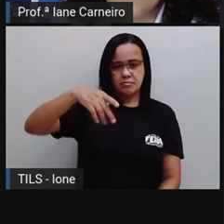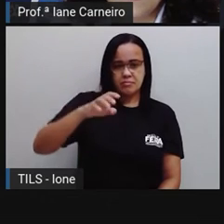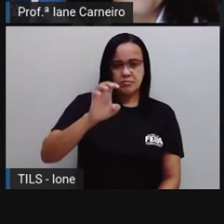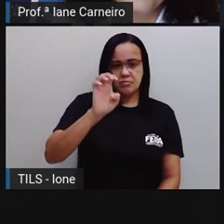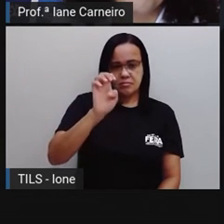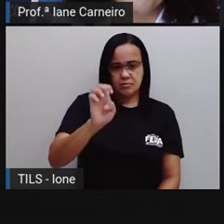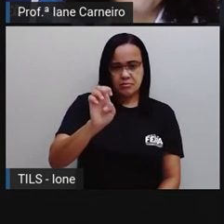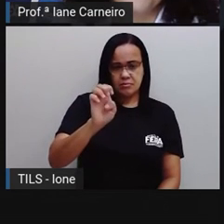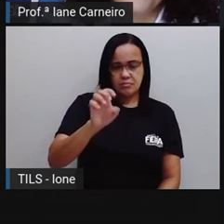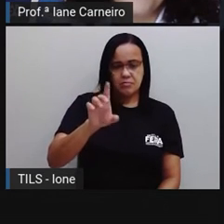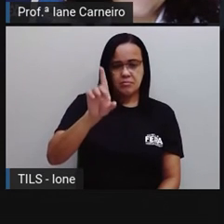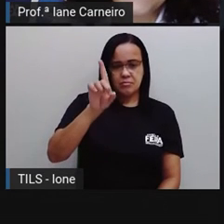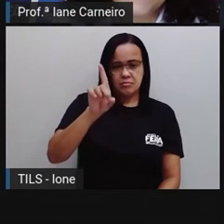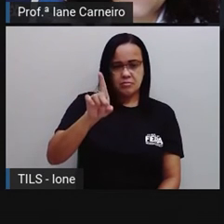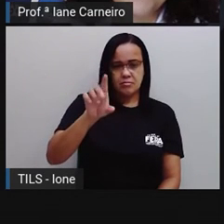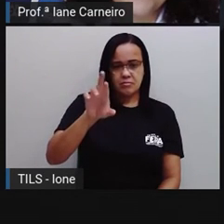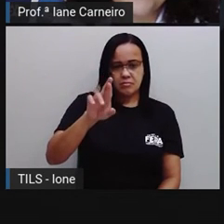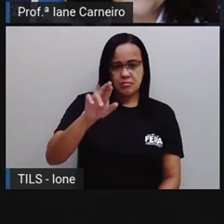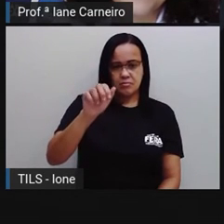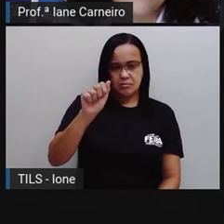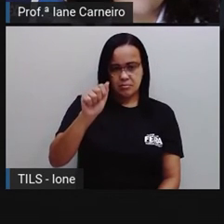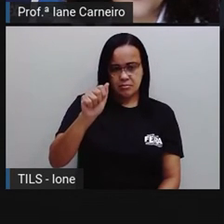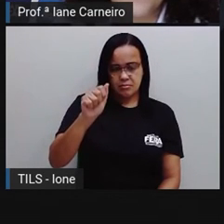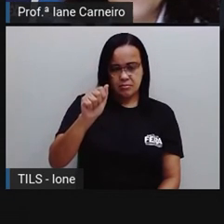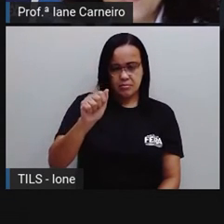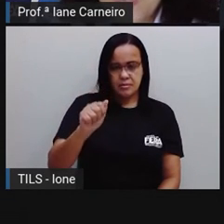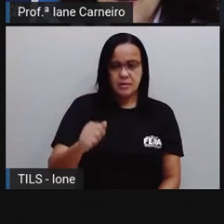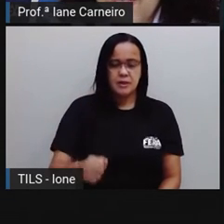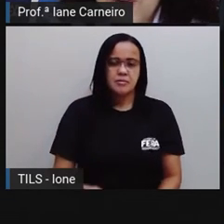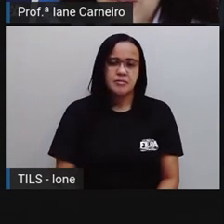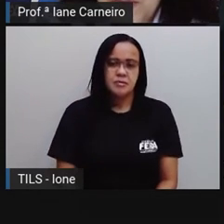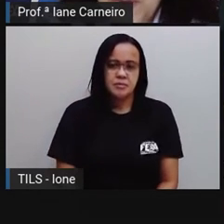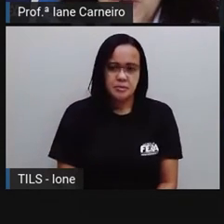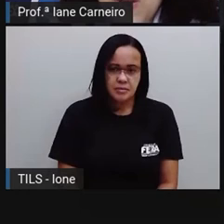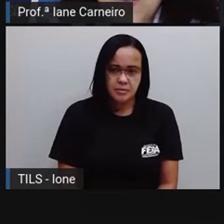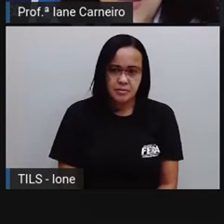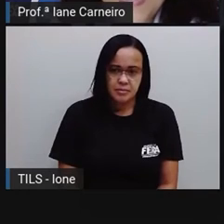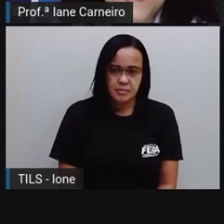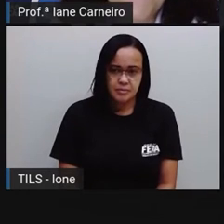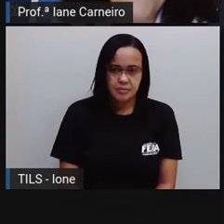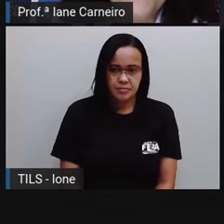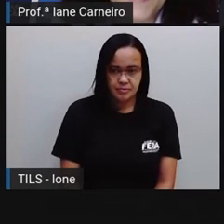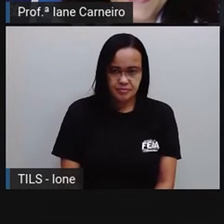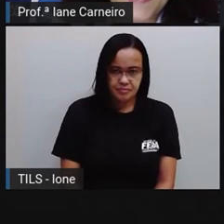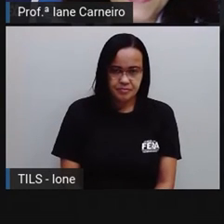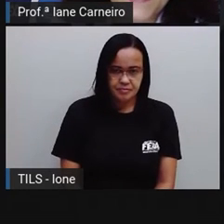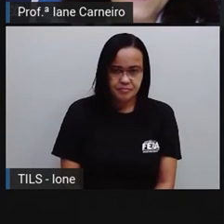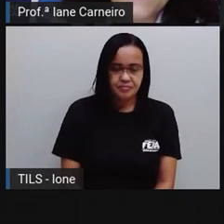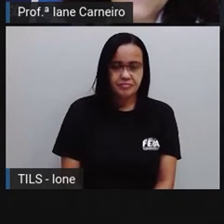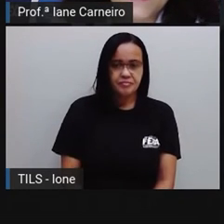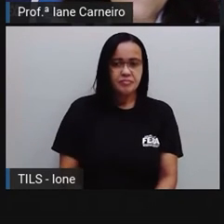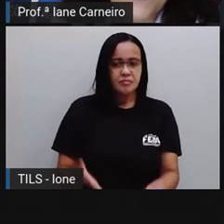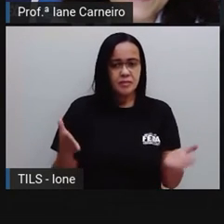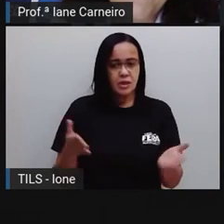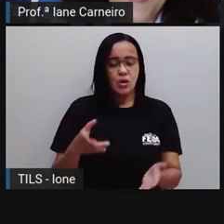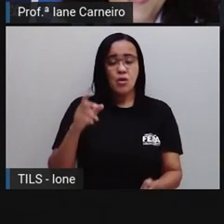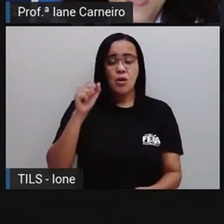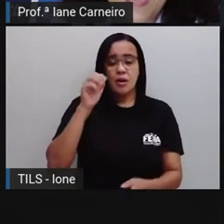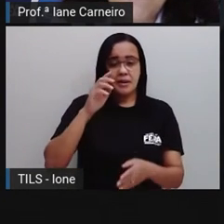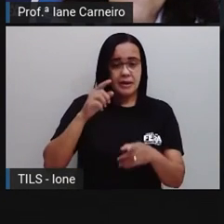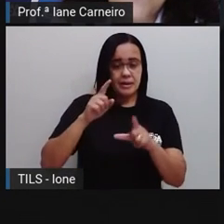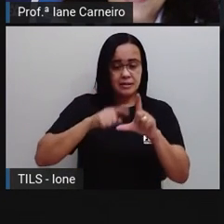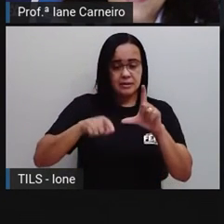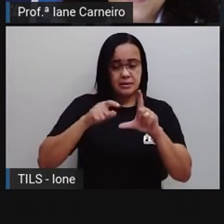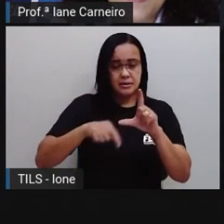PEDRA. PEDRA. Tá jóia? Vamos pro próximo, a letra B. ESCREVAM aí a